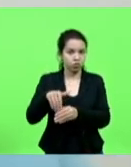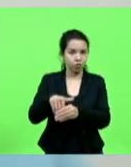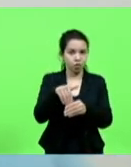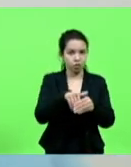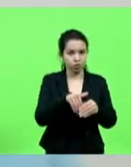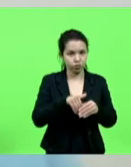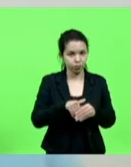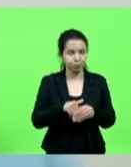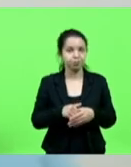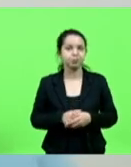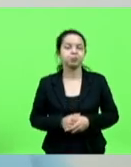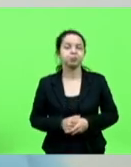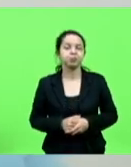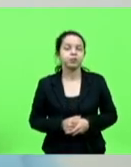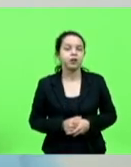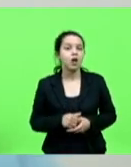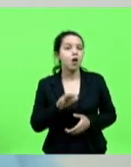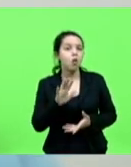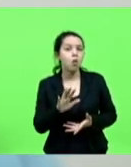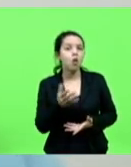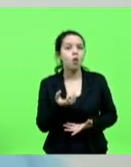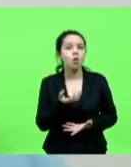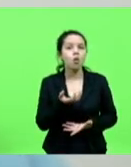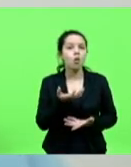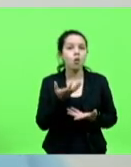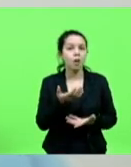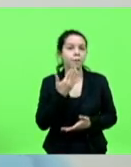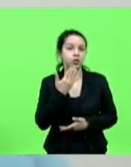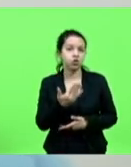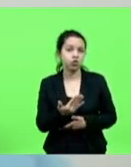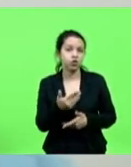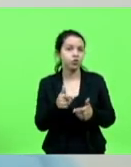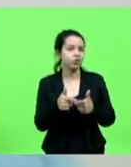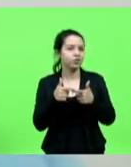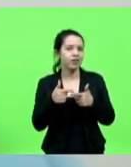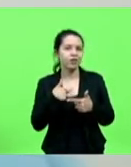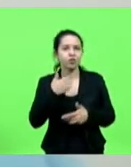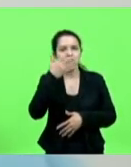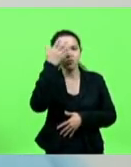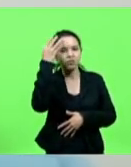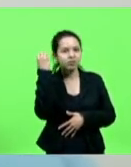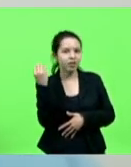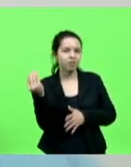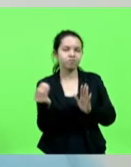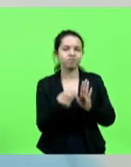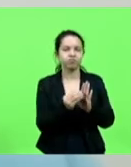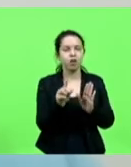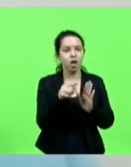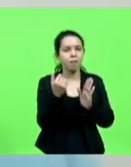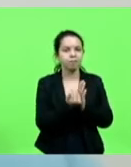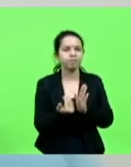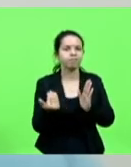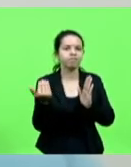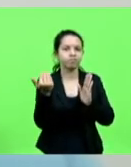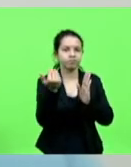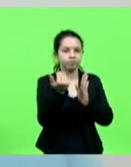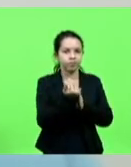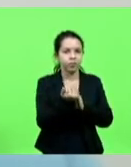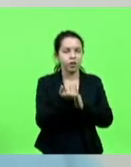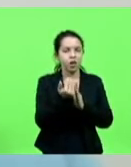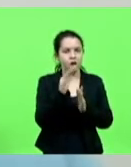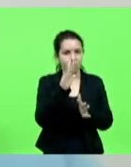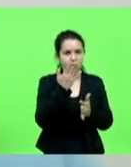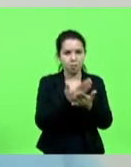só pedir ainda a licença, eu acabei esquecendo aqui, não estava na pauta, extra pauta, acredito que não é problema,